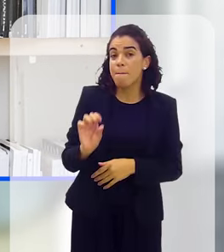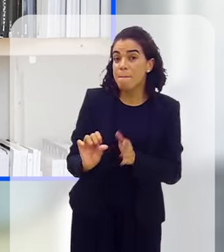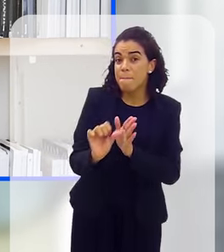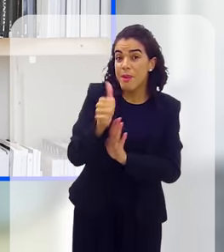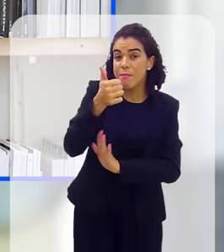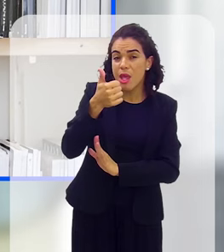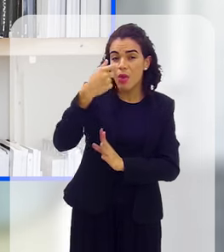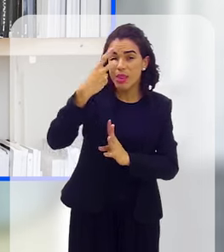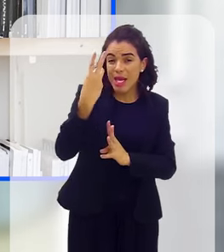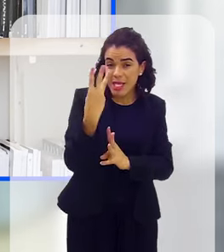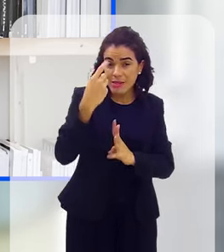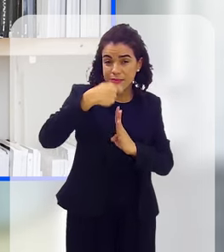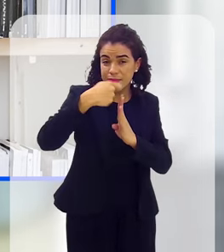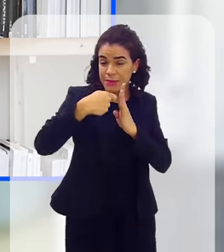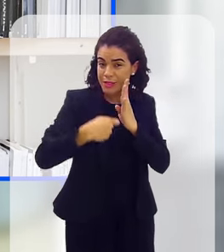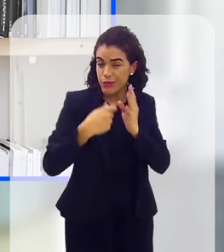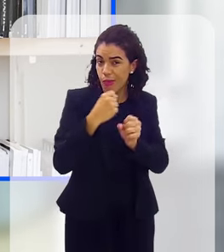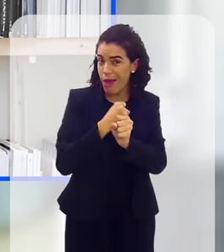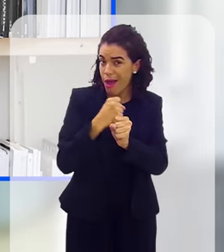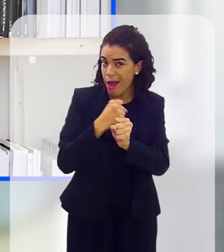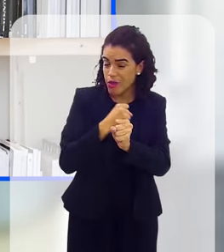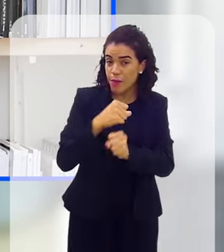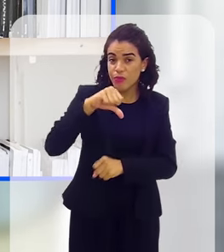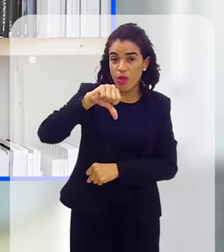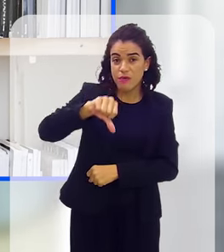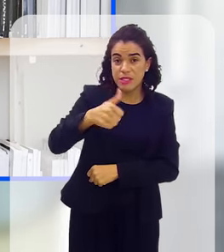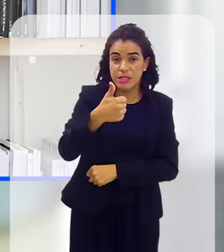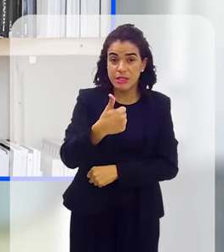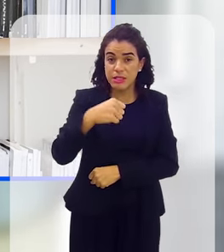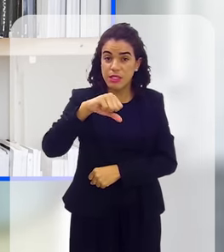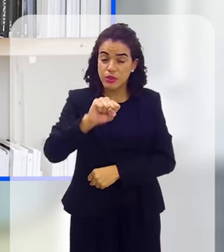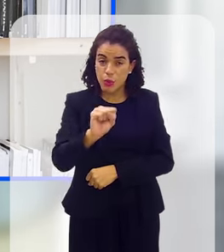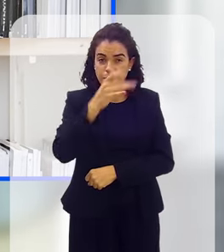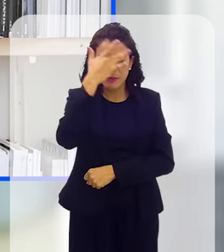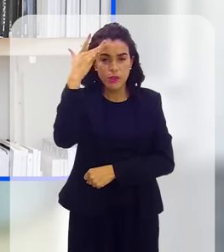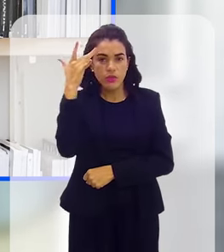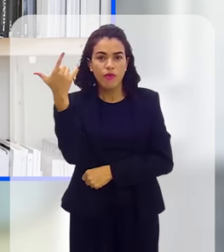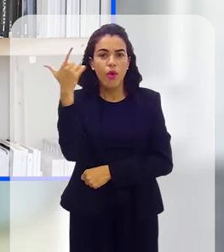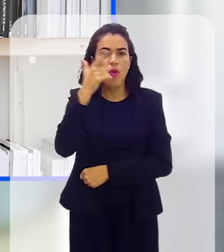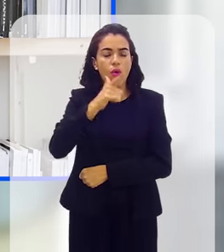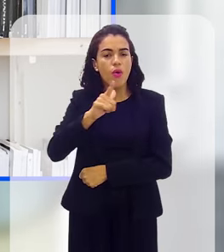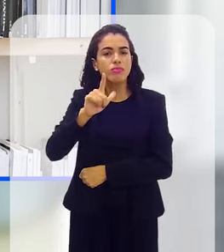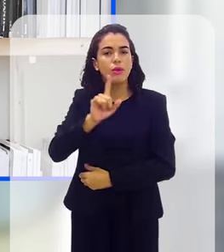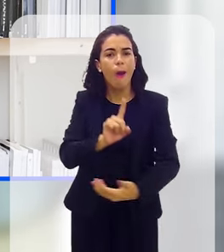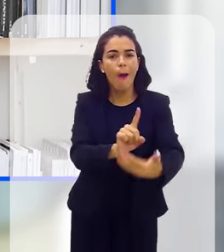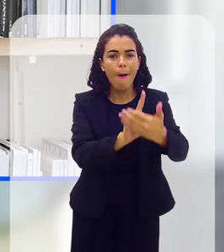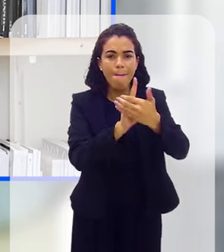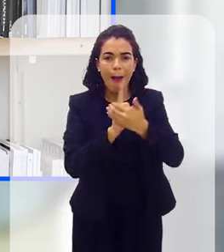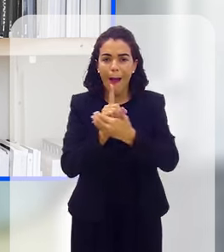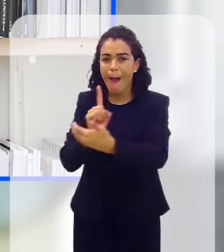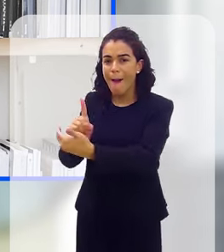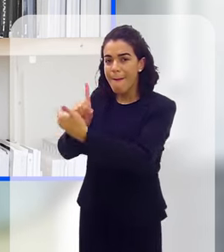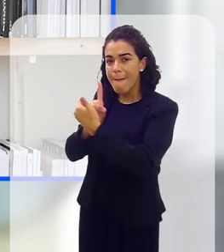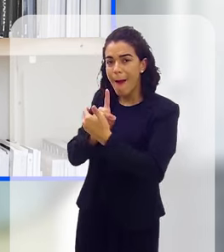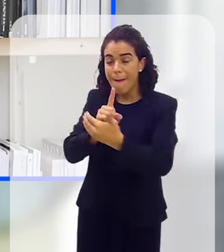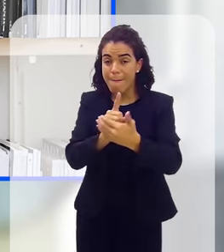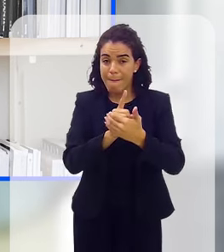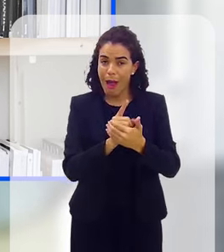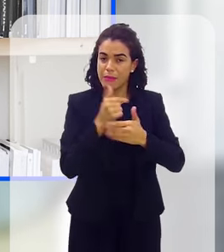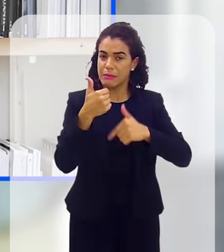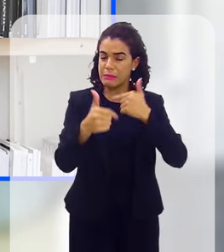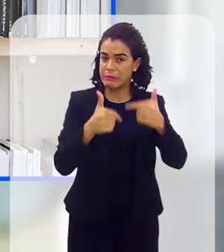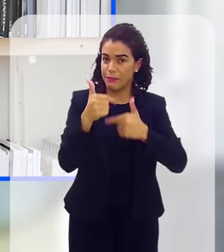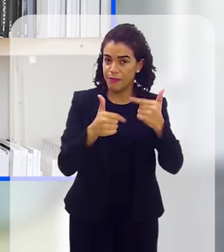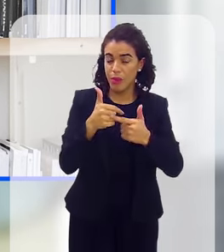trimestre deste ano, cerca de 918 pessoas foram resgatadas desse tipo de trabalho. Entre os anos de